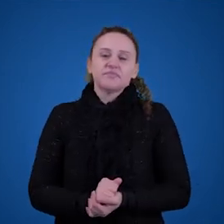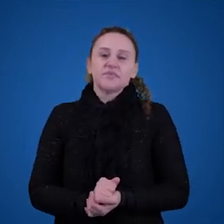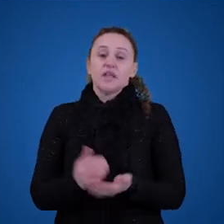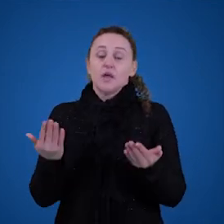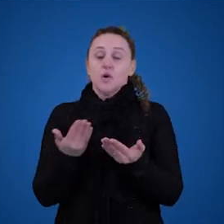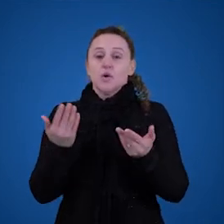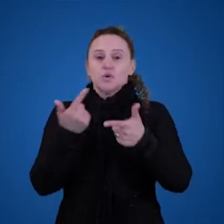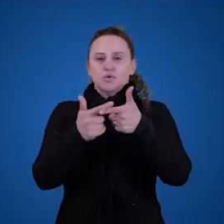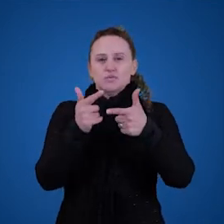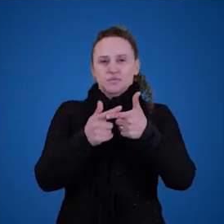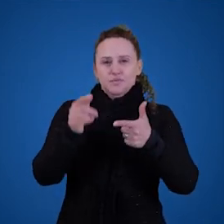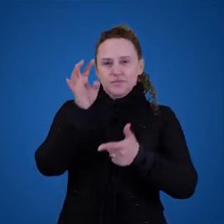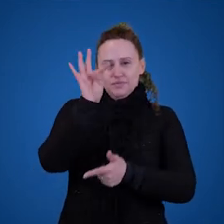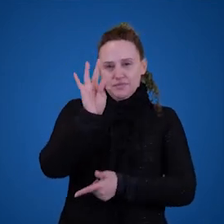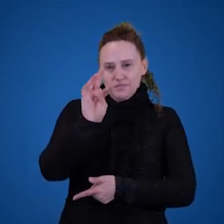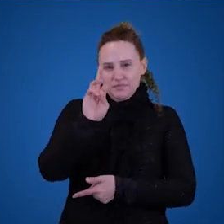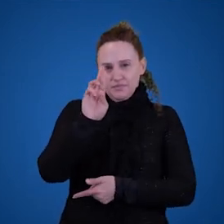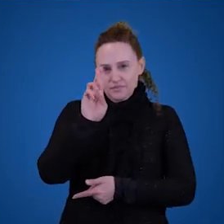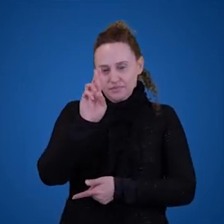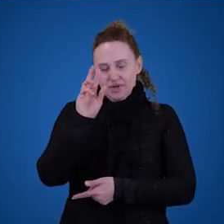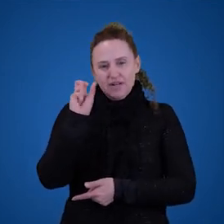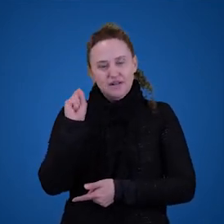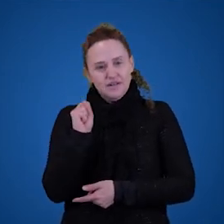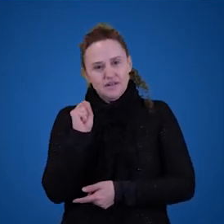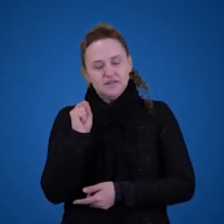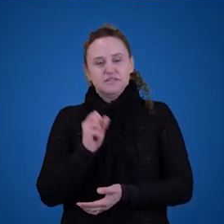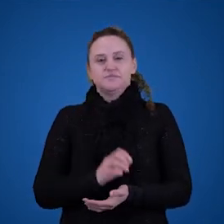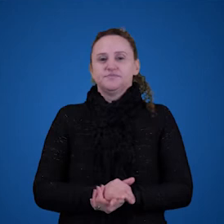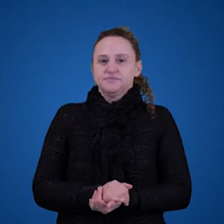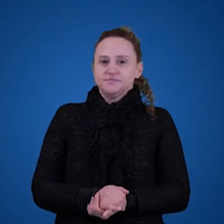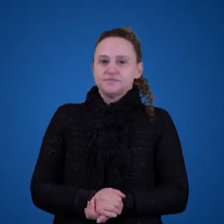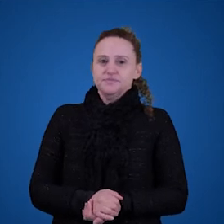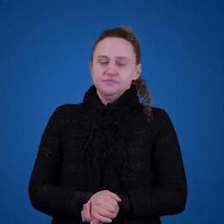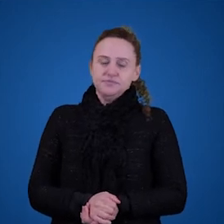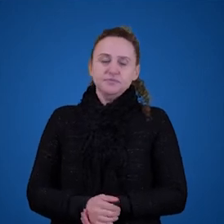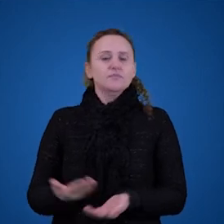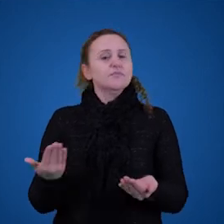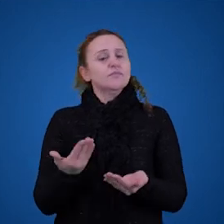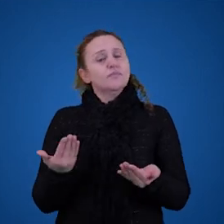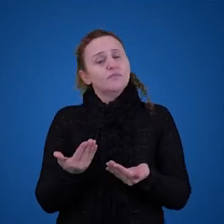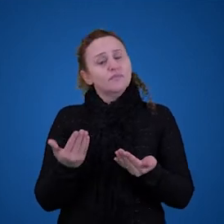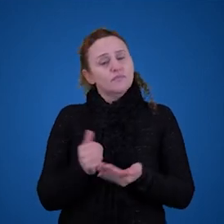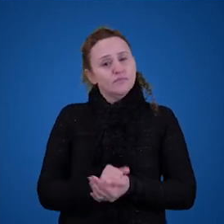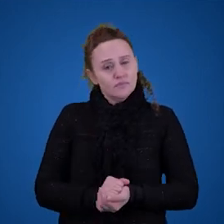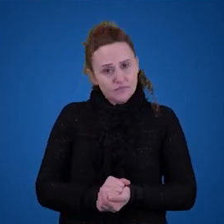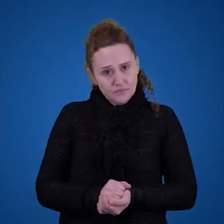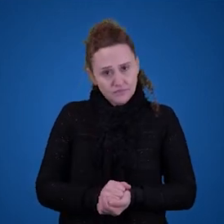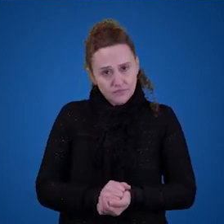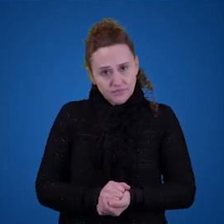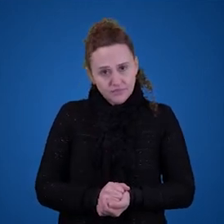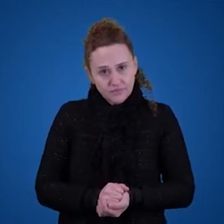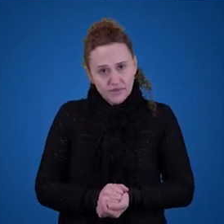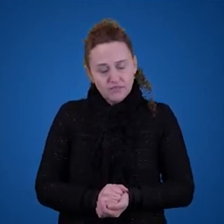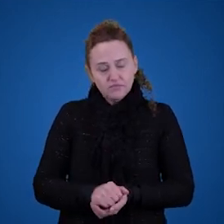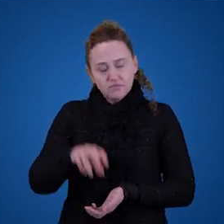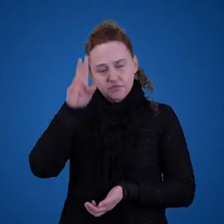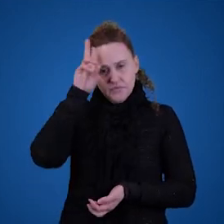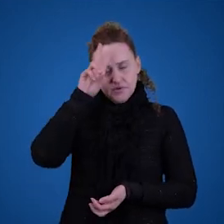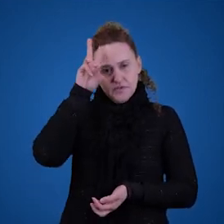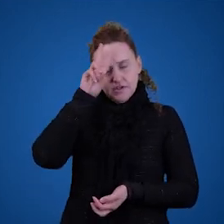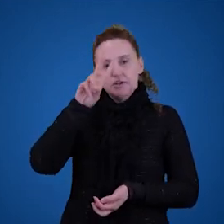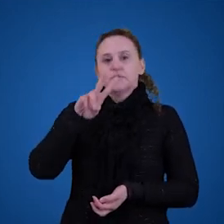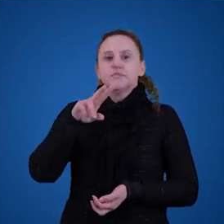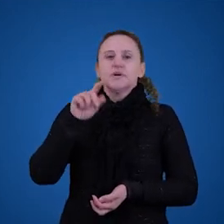TRS aplicados aos termos singulares. Então, o que nós vamos fazer hoje? Eu vou dar uma breve recapitulada do que a gente